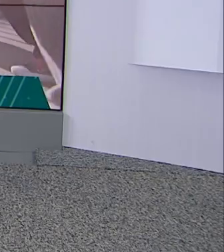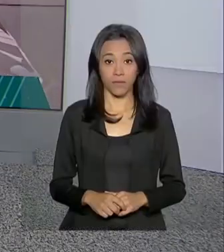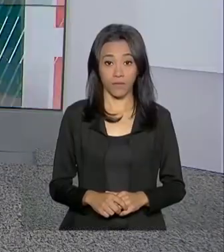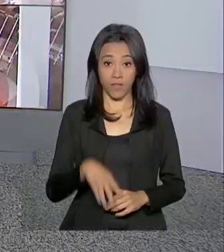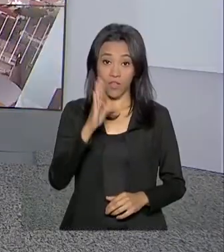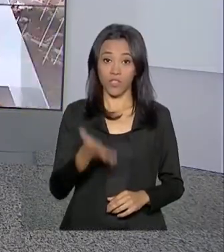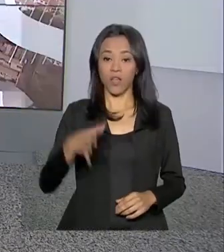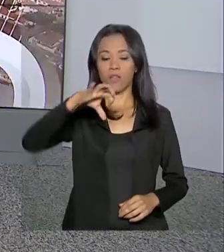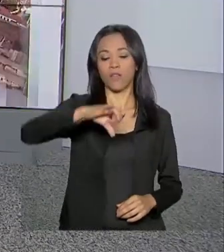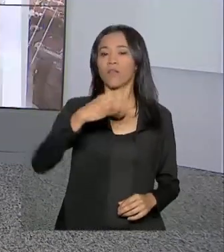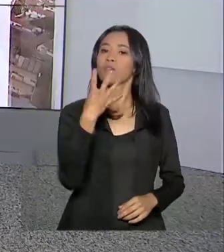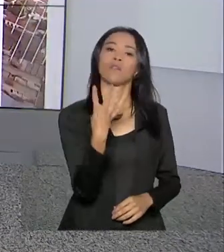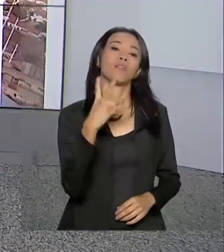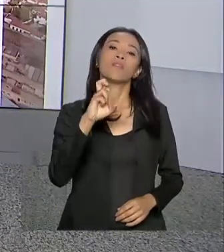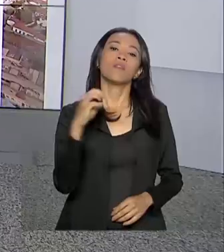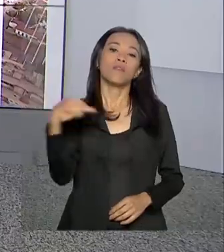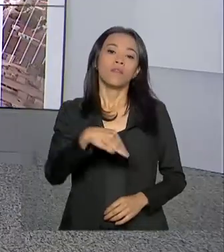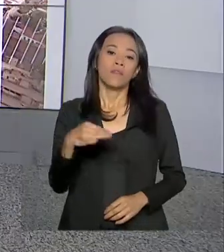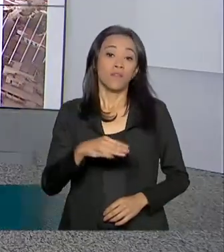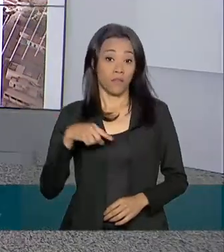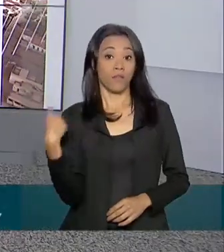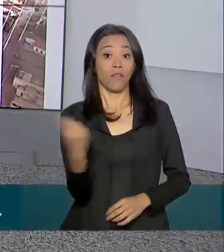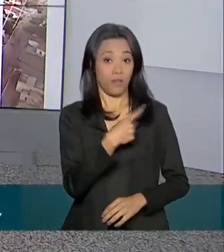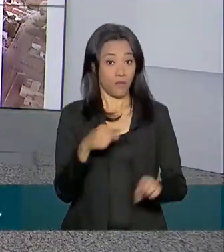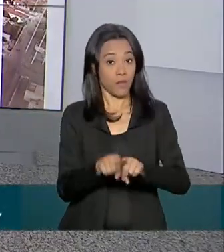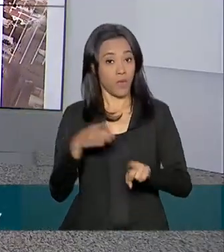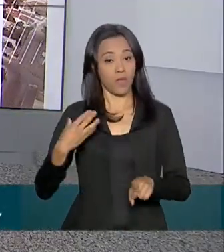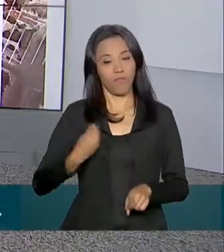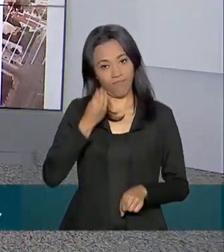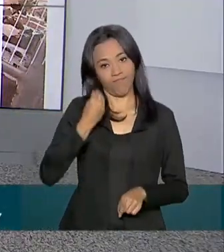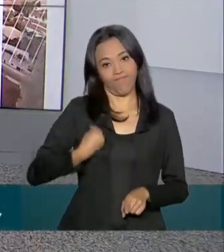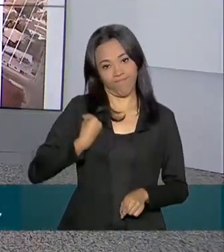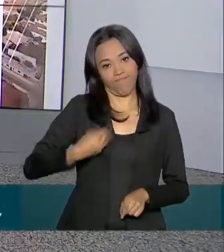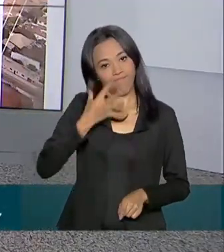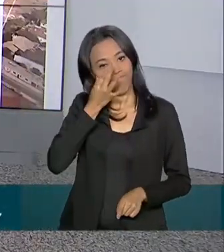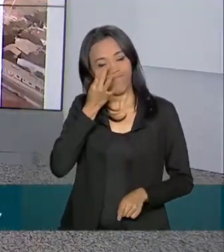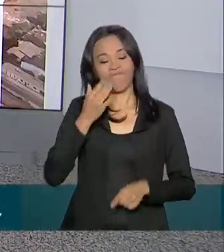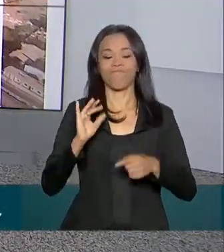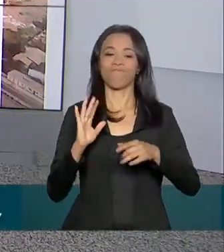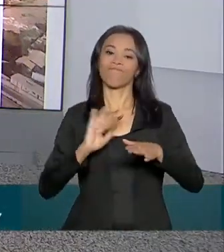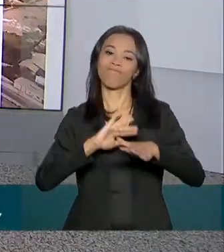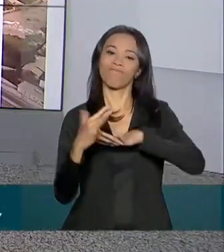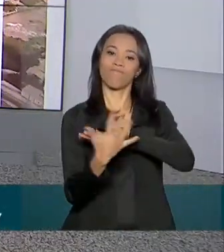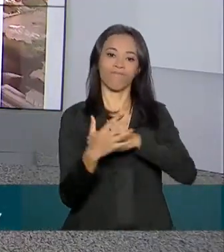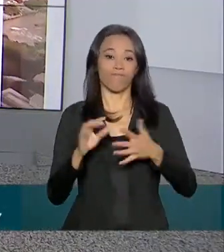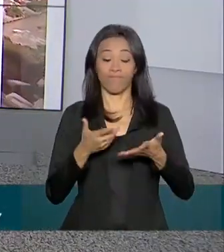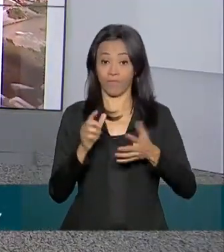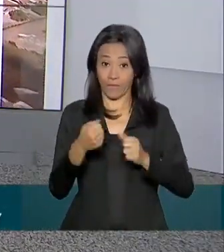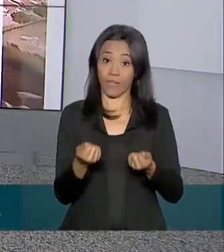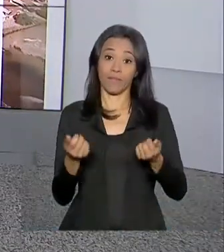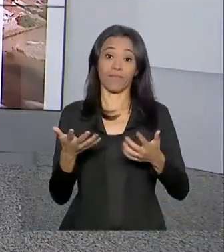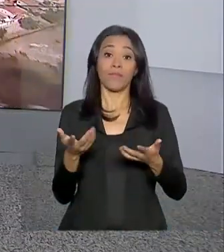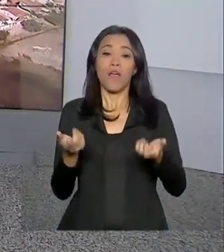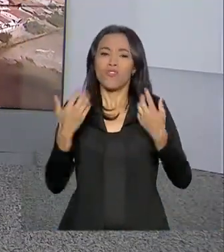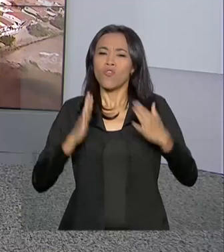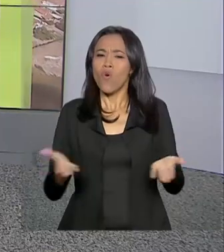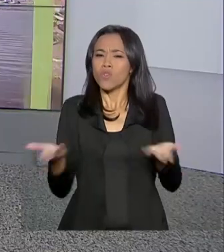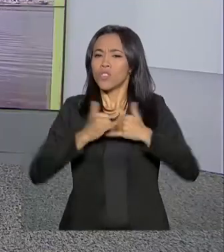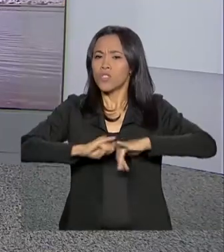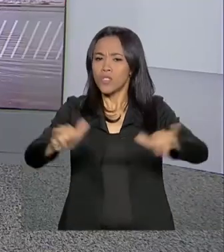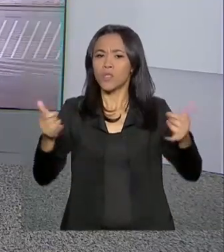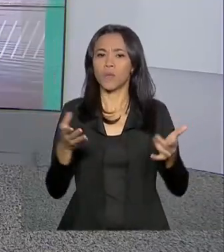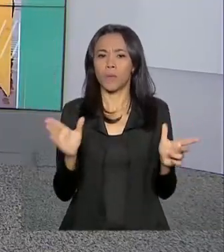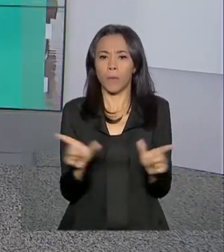São 9 horas e 45 minutos, estamos ao vivo também pelas nossas redes sociais. Lançado hoje o novo BNDES Saúde,